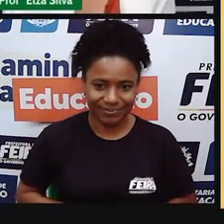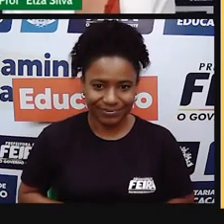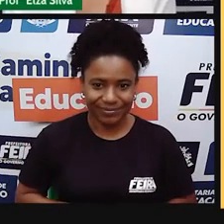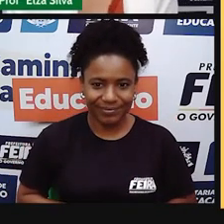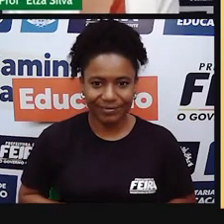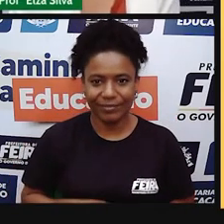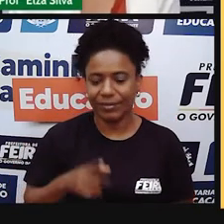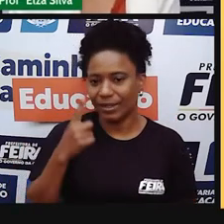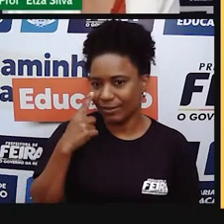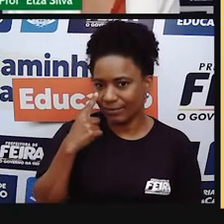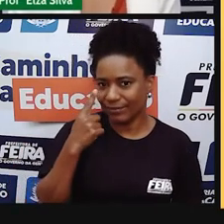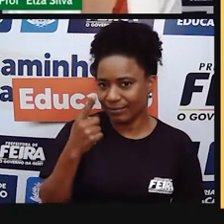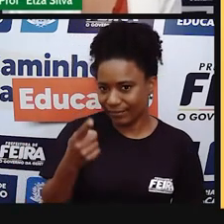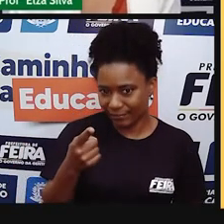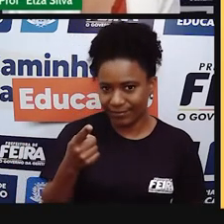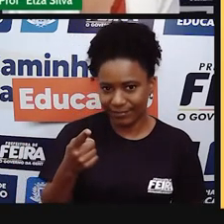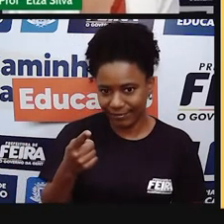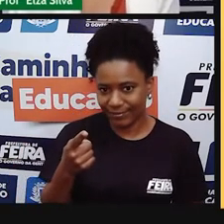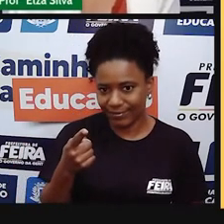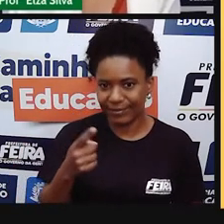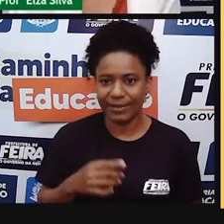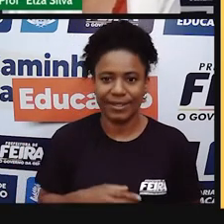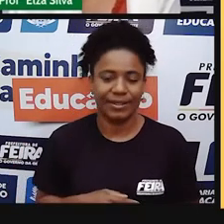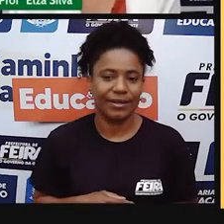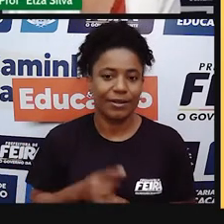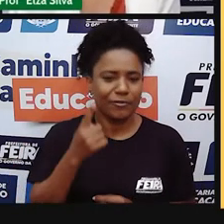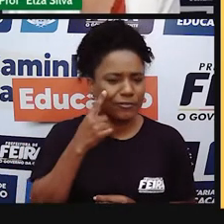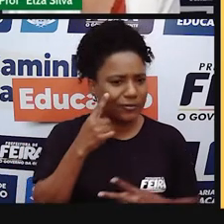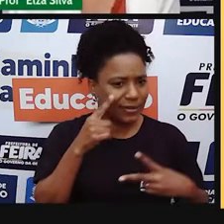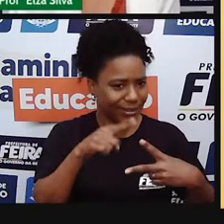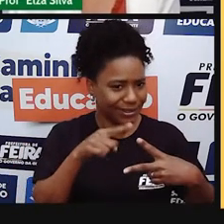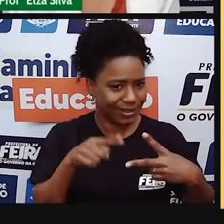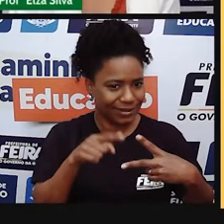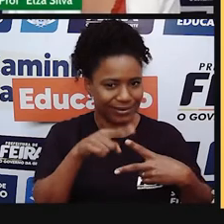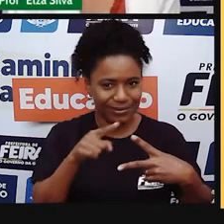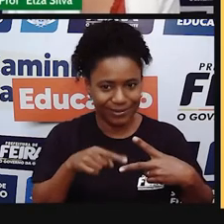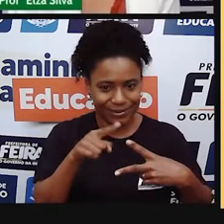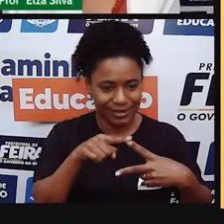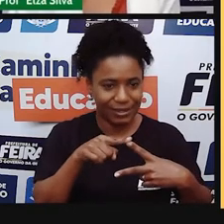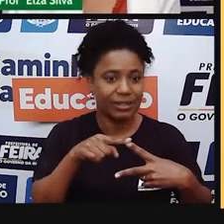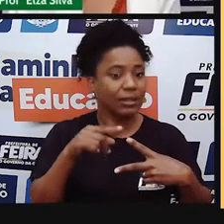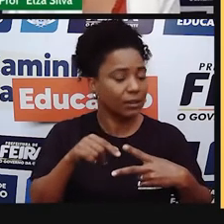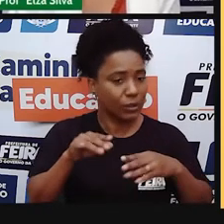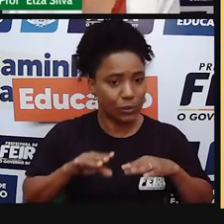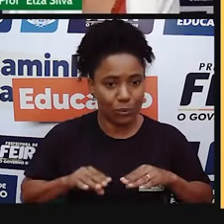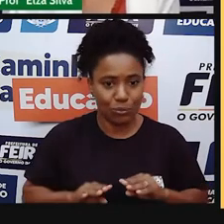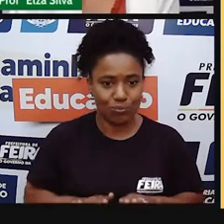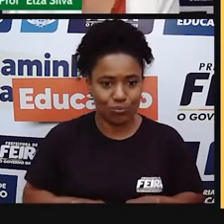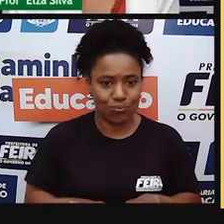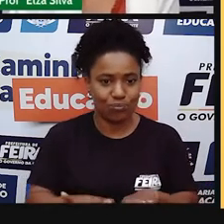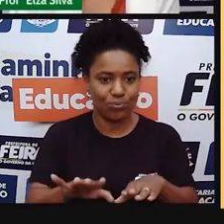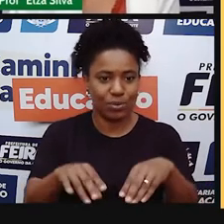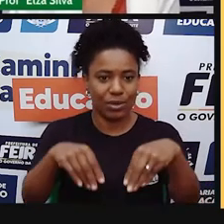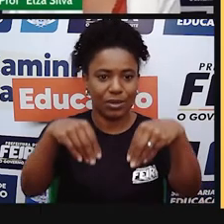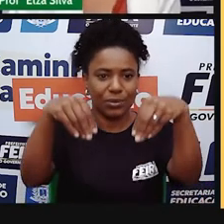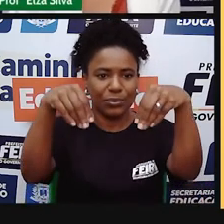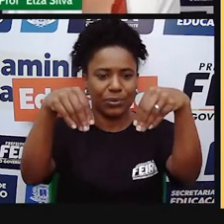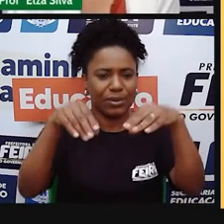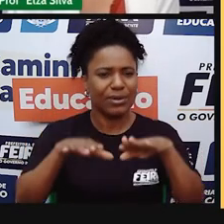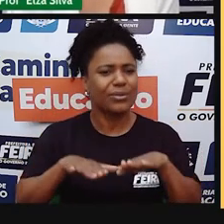imagem da print press, nós temos o telegram e a letter. o Horas Dess. O que é isto?